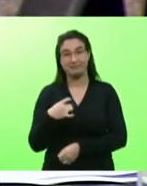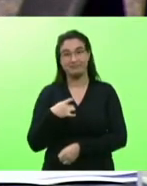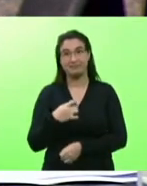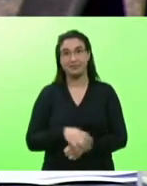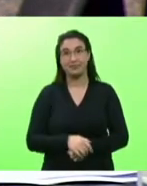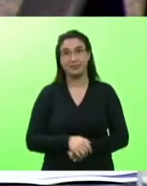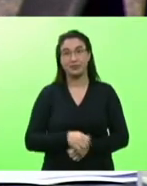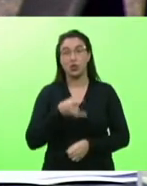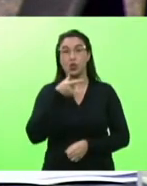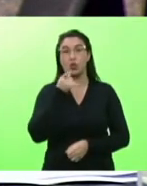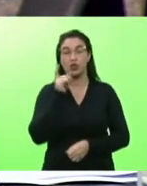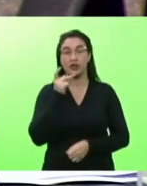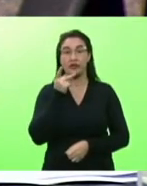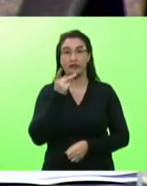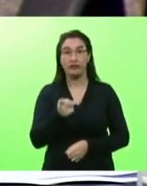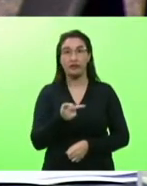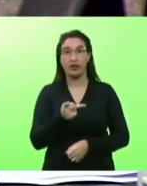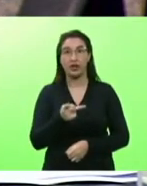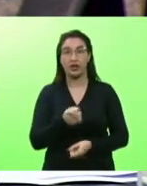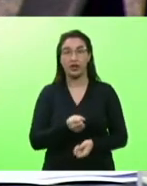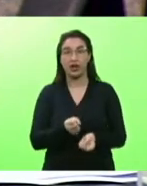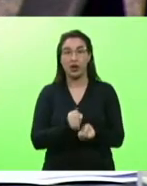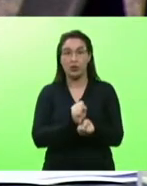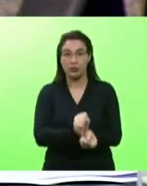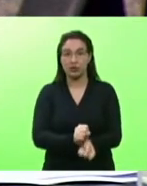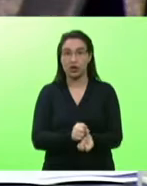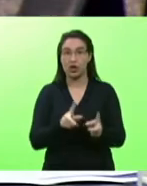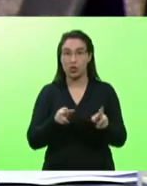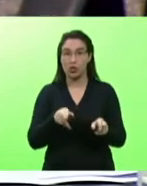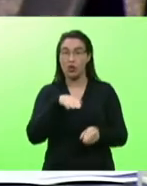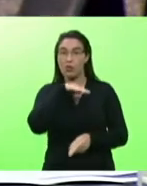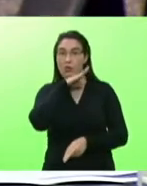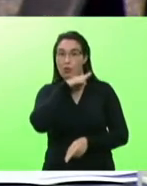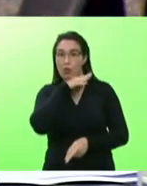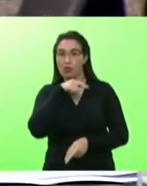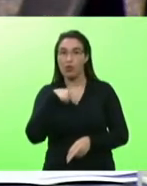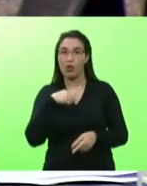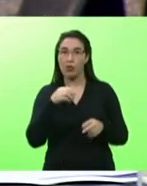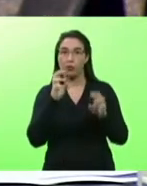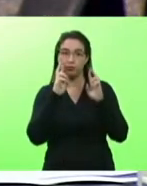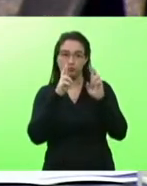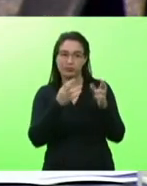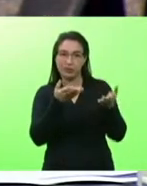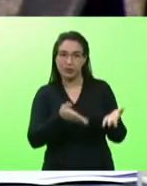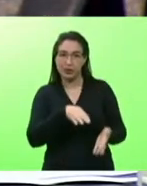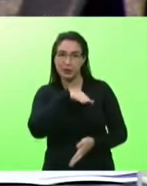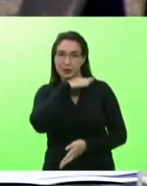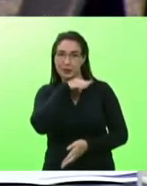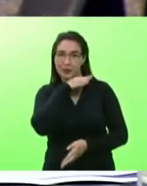algemasse como um porco, com todo o respeito aos porcos. Mas tem que ser algemado.